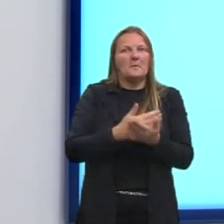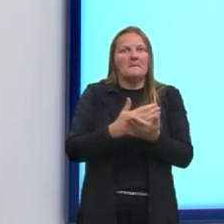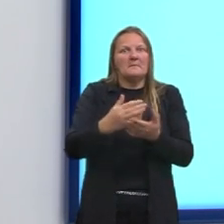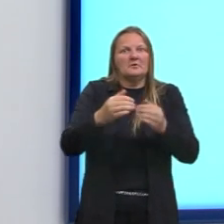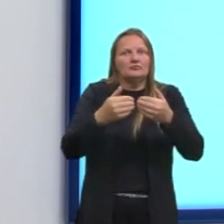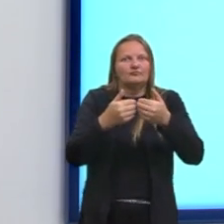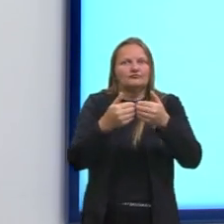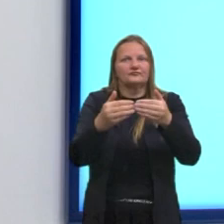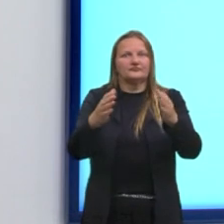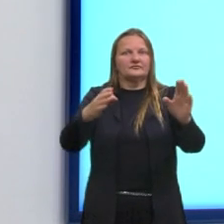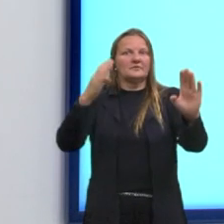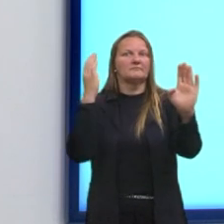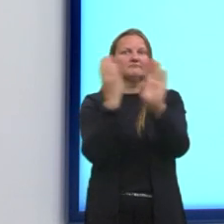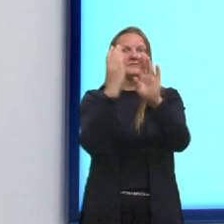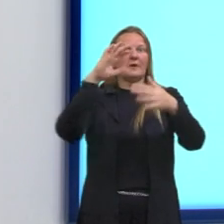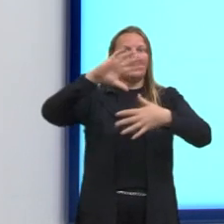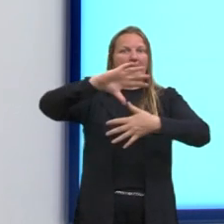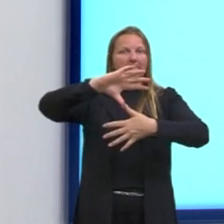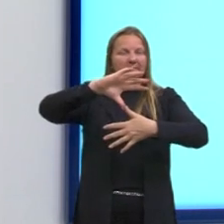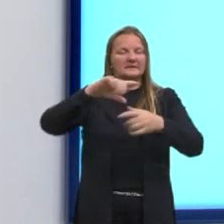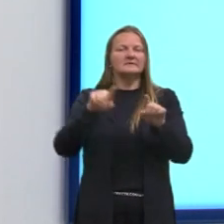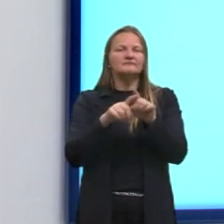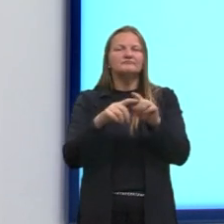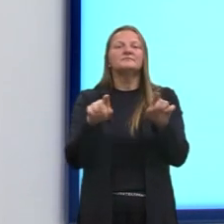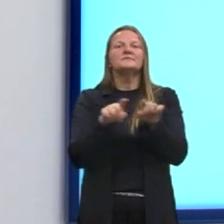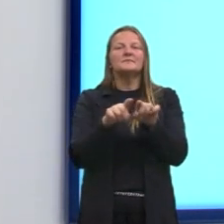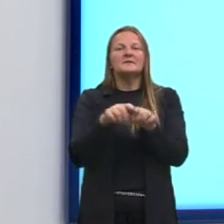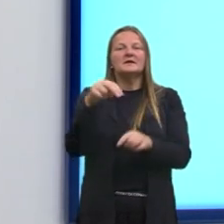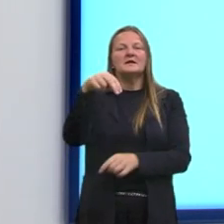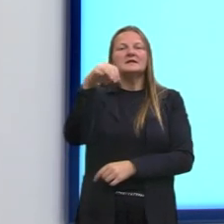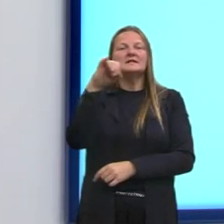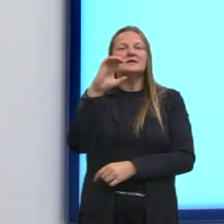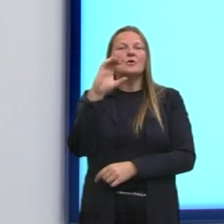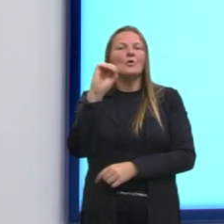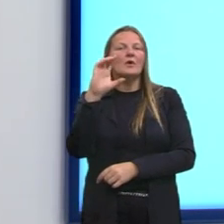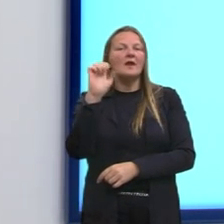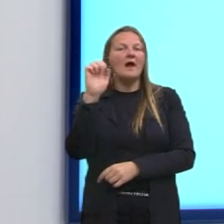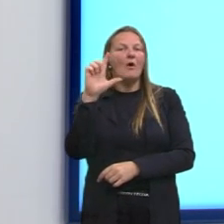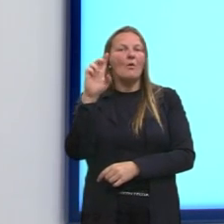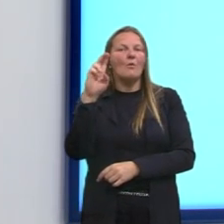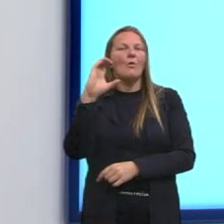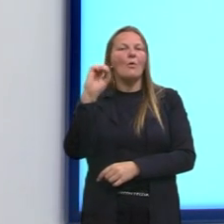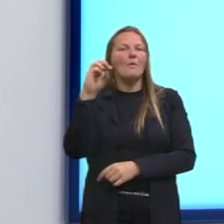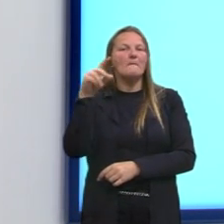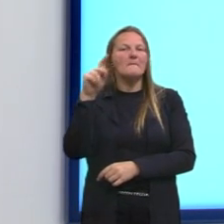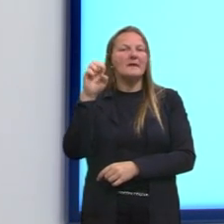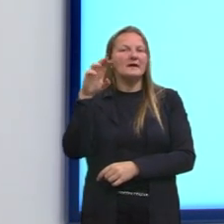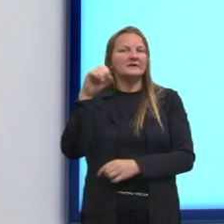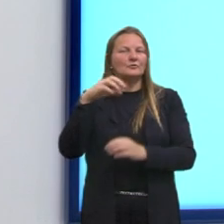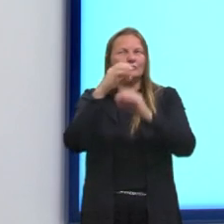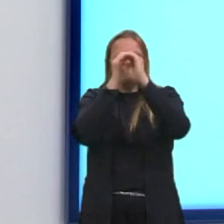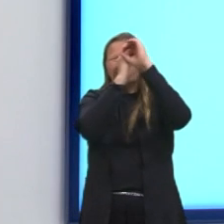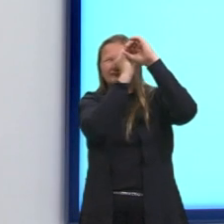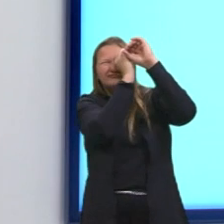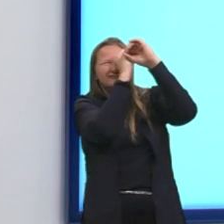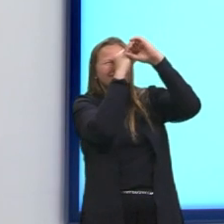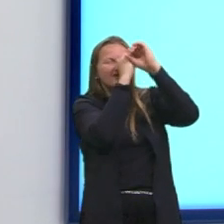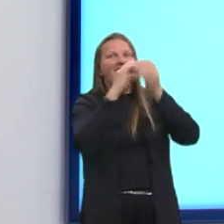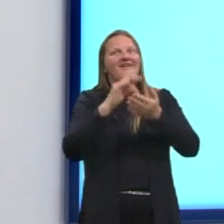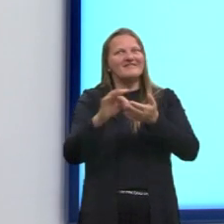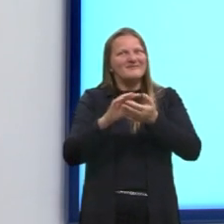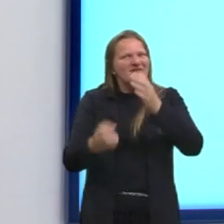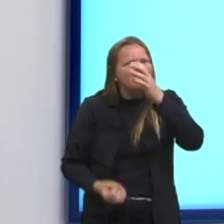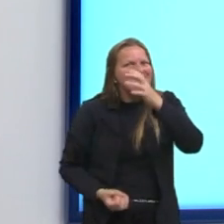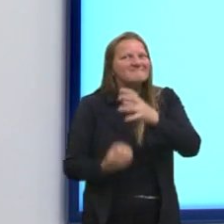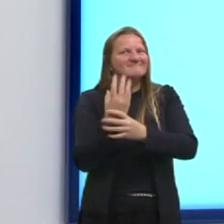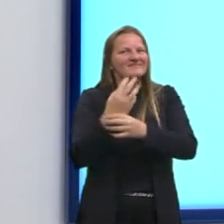de descoberta das Américas. E nós temos também o Nicolau Copérnico com todas as suas teorias. Então, o período